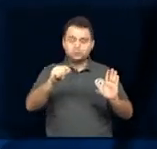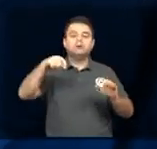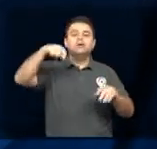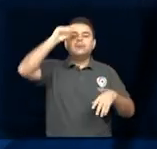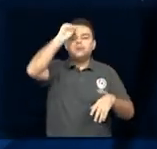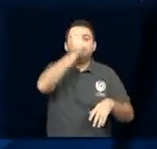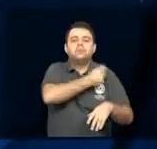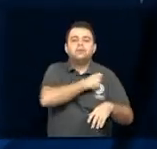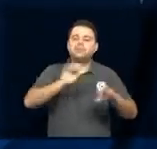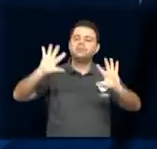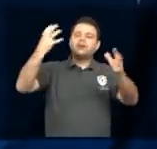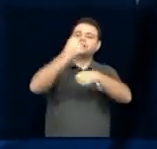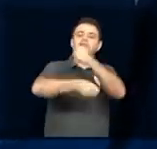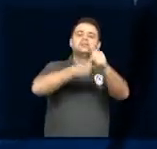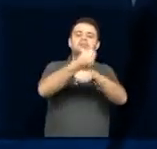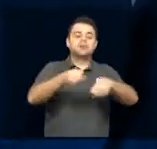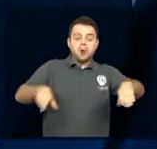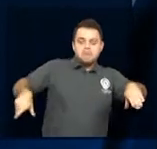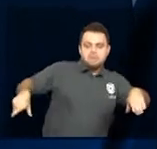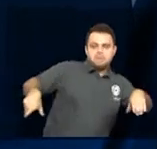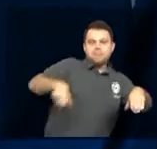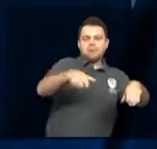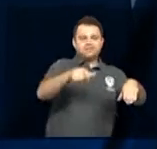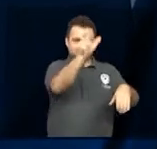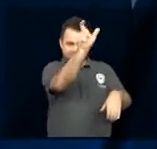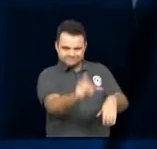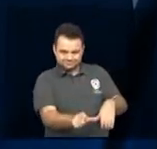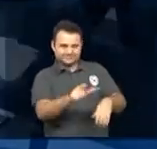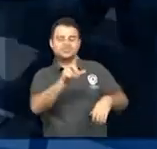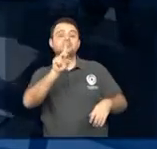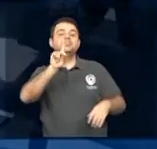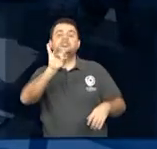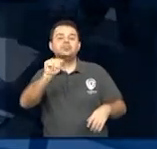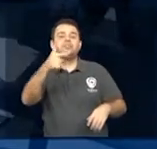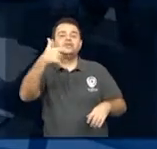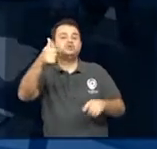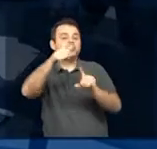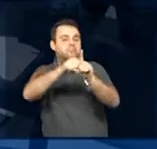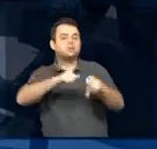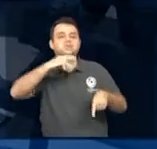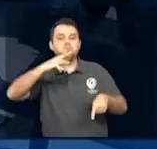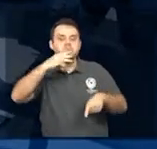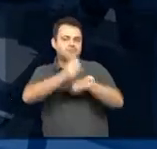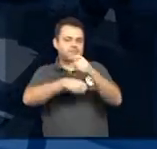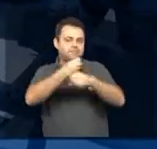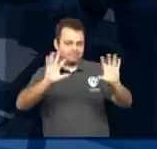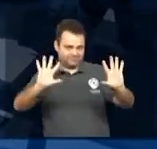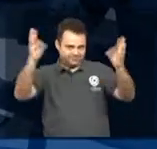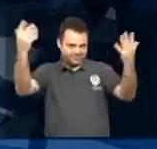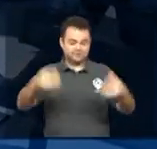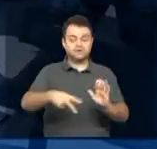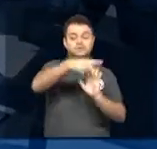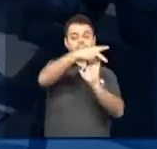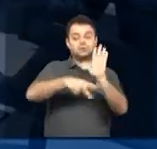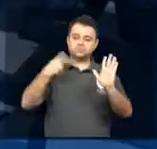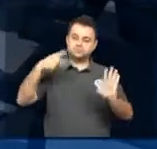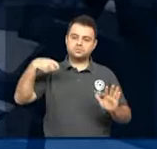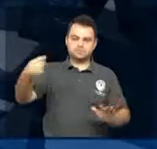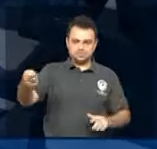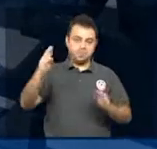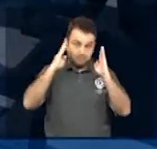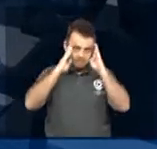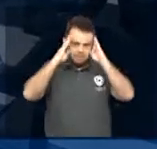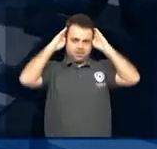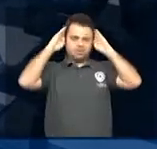do Atleta de Sinuca e Bilhar a ser comemorado anualmente no dia 21 de março. Projeto do vereador Paulo Paulera institui